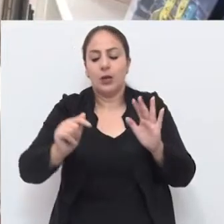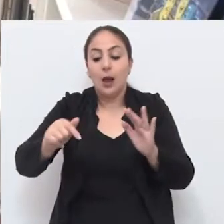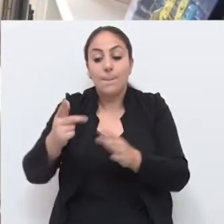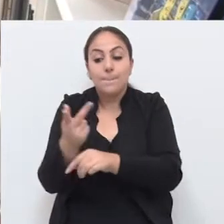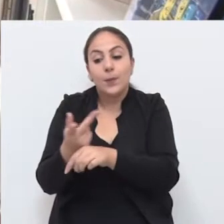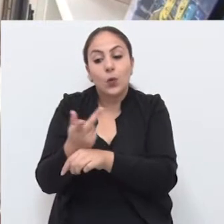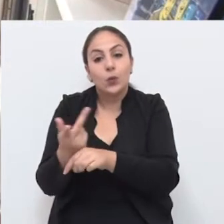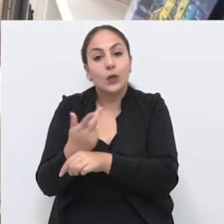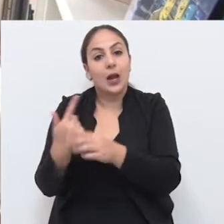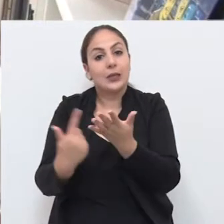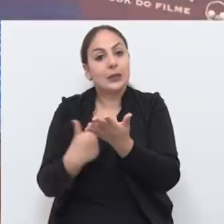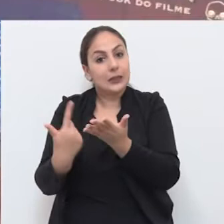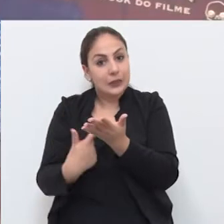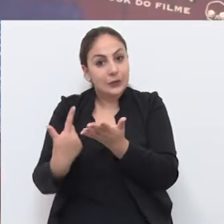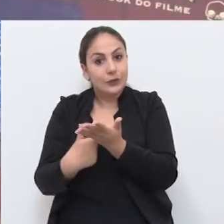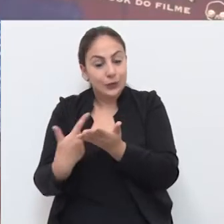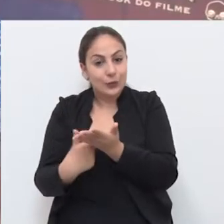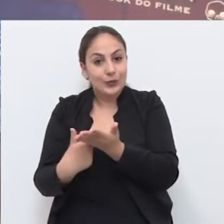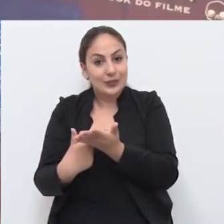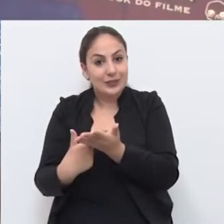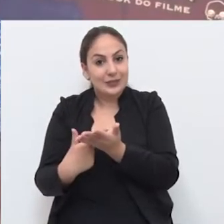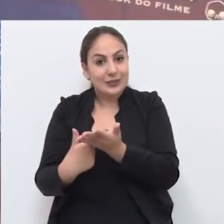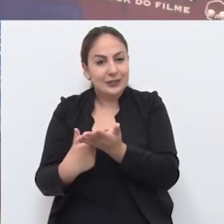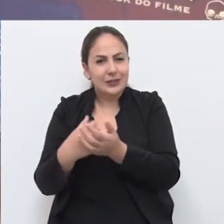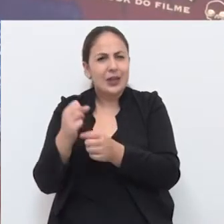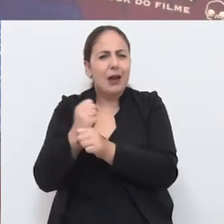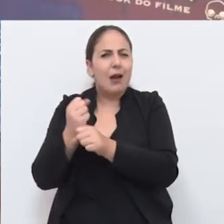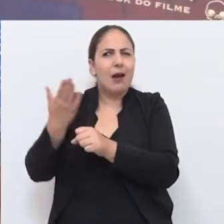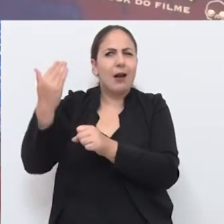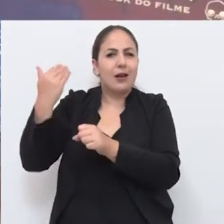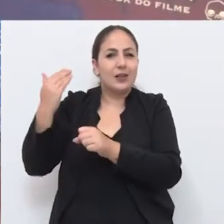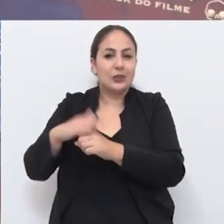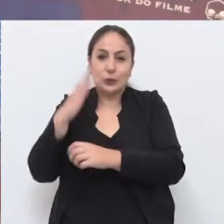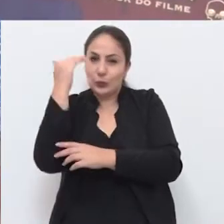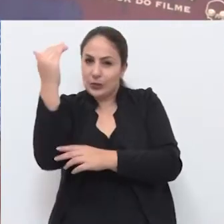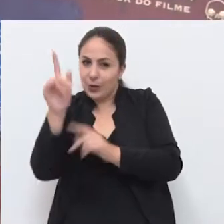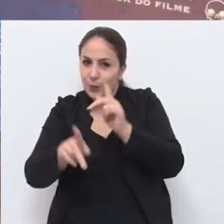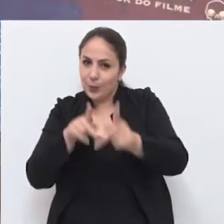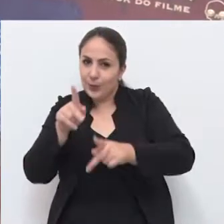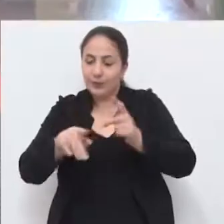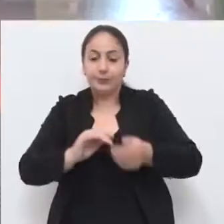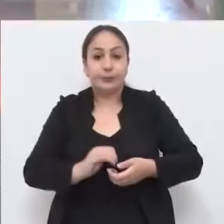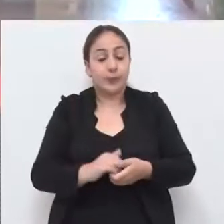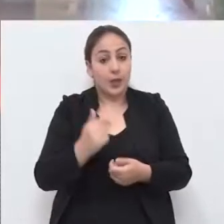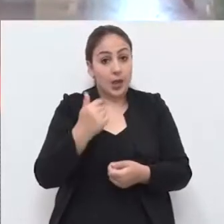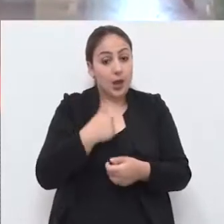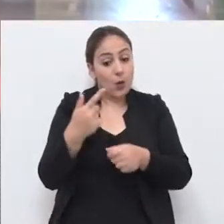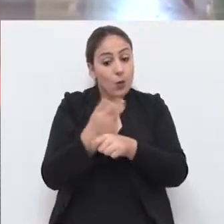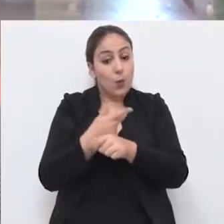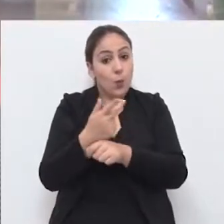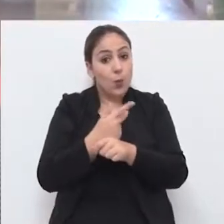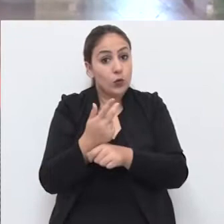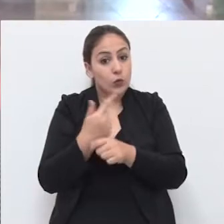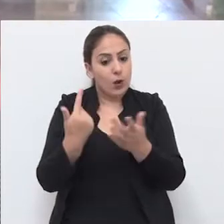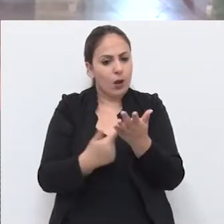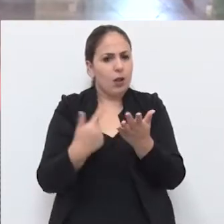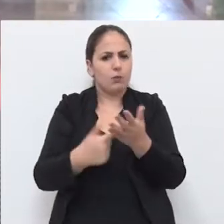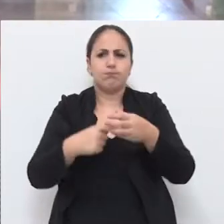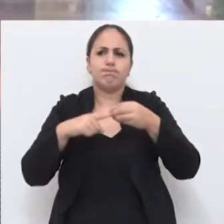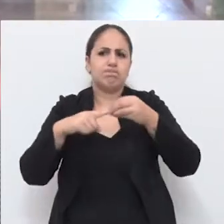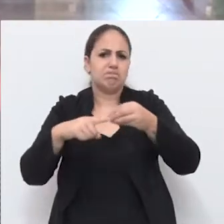das mãos e dos olhos. Obras que, na maioria das vezes, são sucesso popular. Eu busco as raridades,